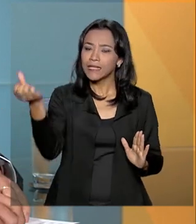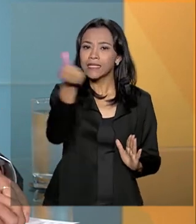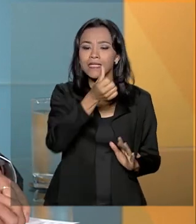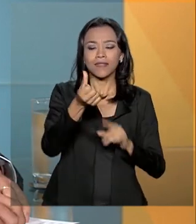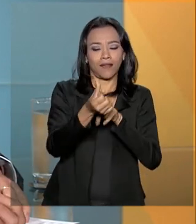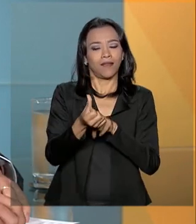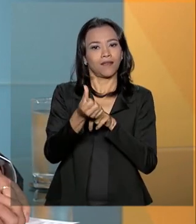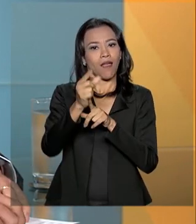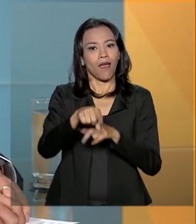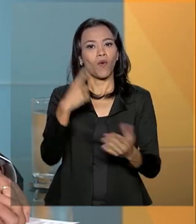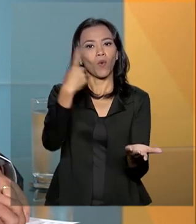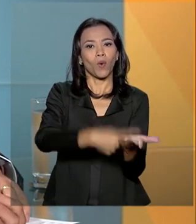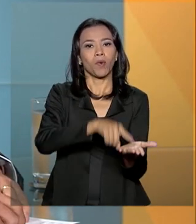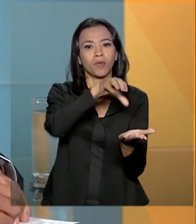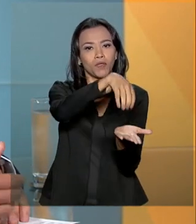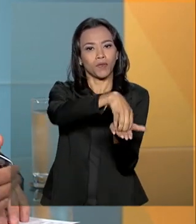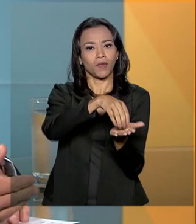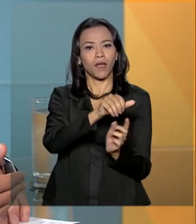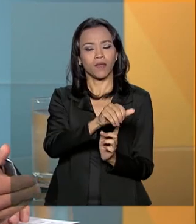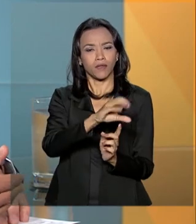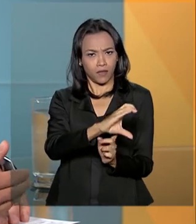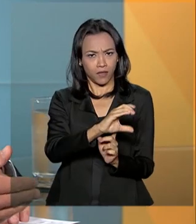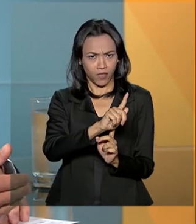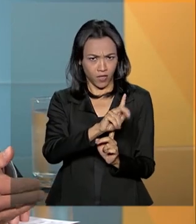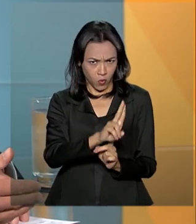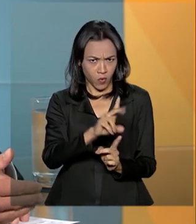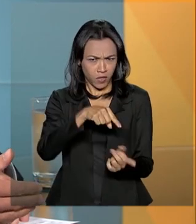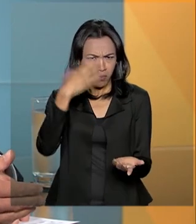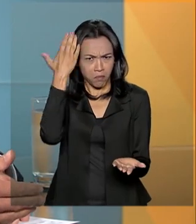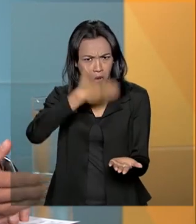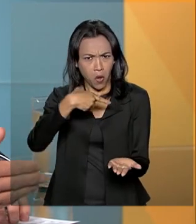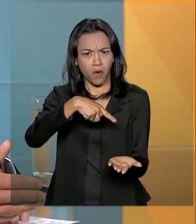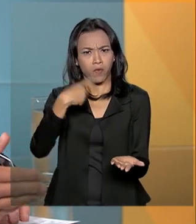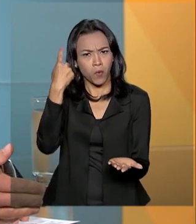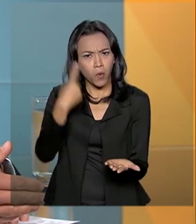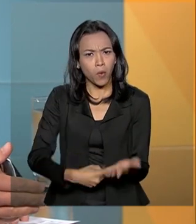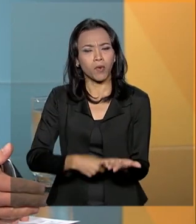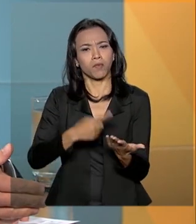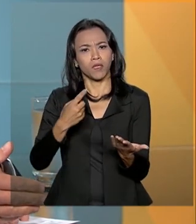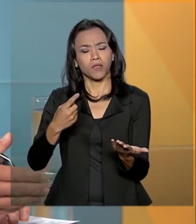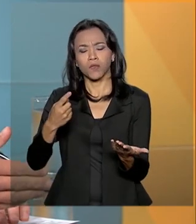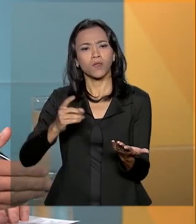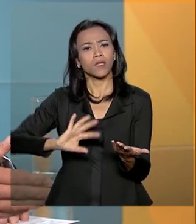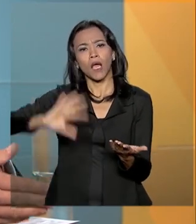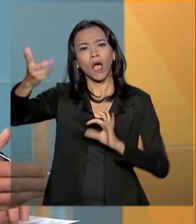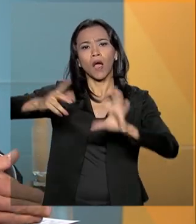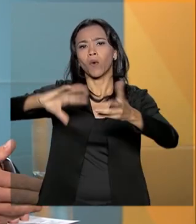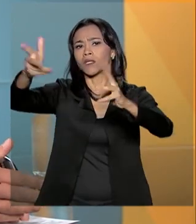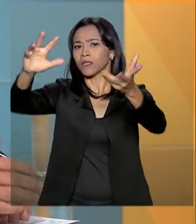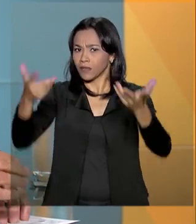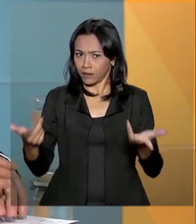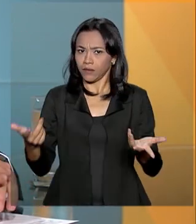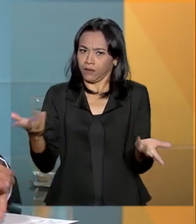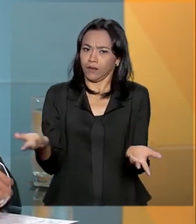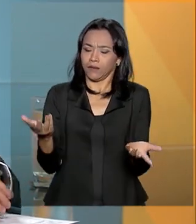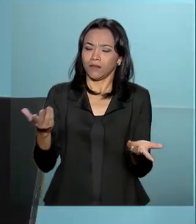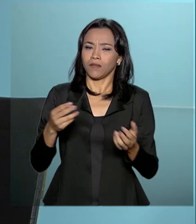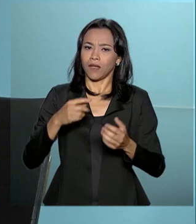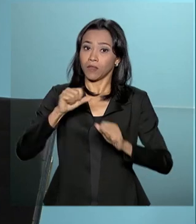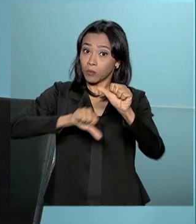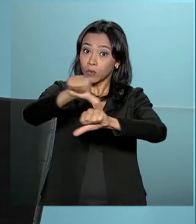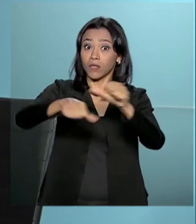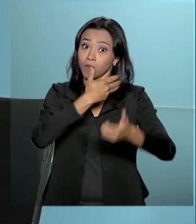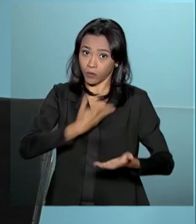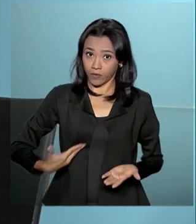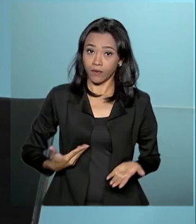sobre a responsabilidade da CGU. Isto demonstra o papel da instituição frente às mudanças anunciadas pelo governo? Sim,